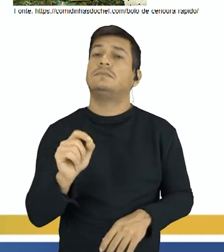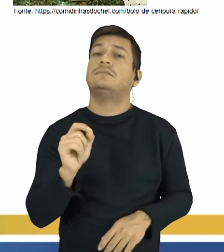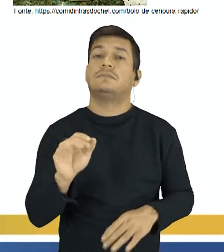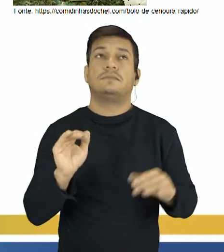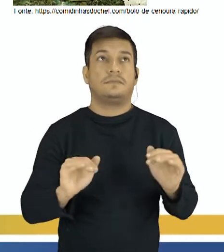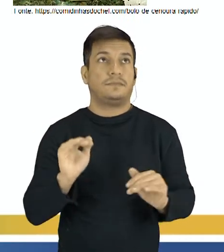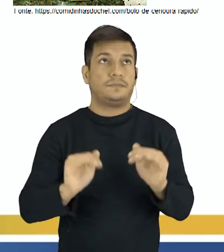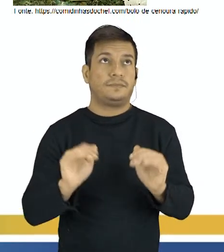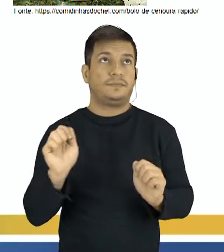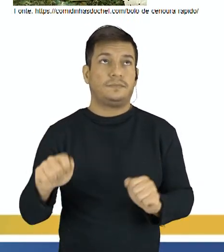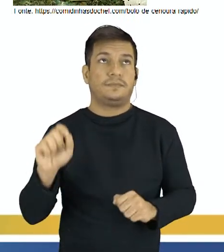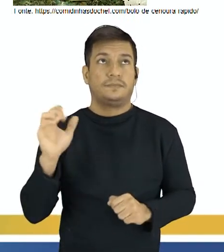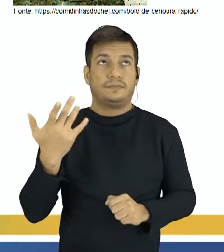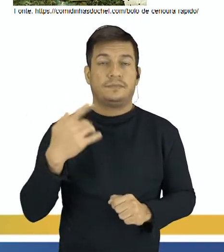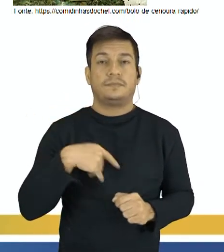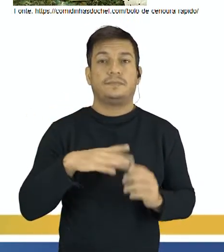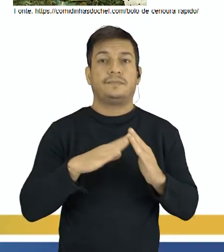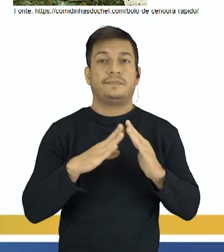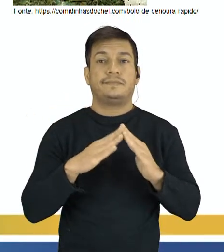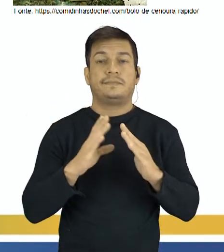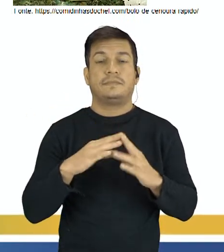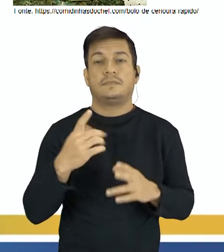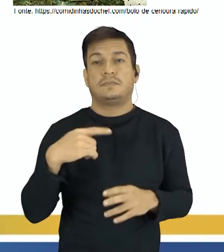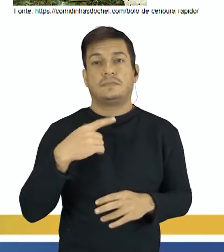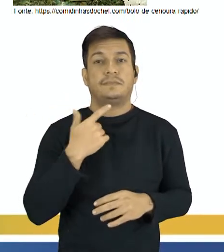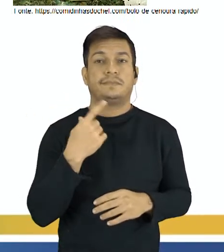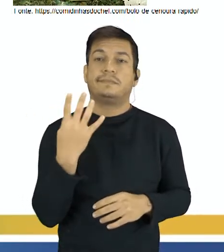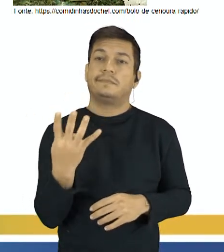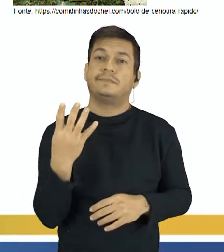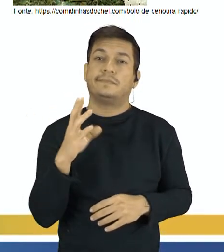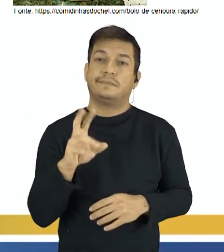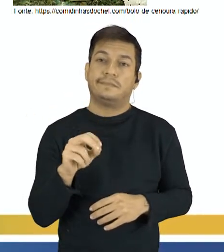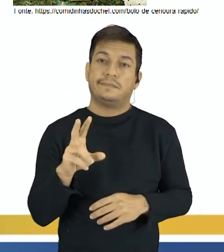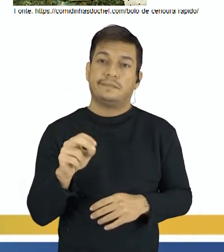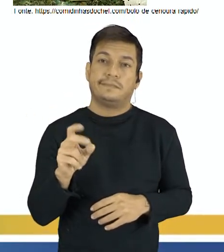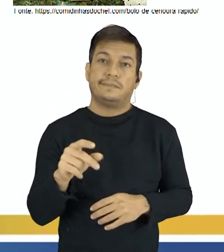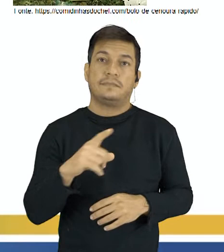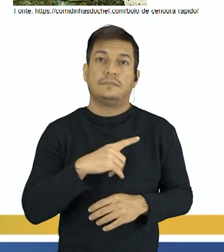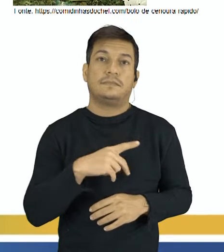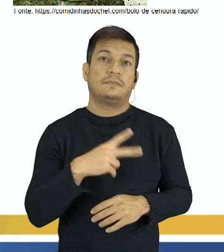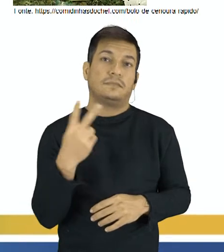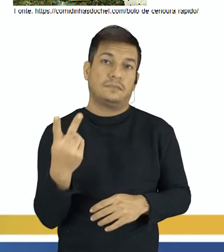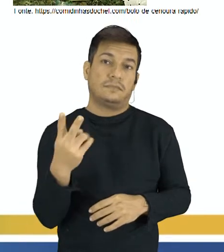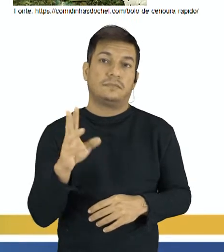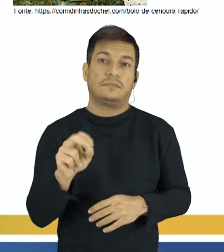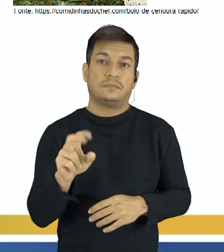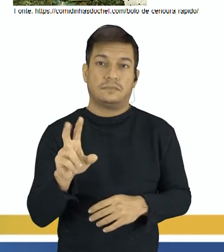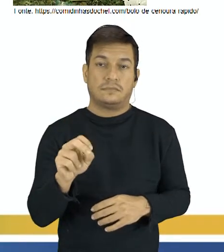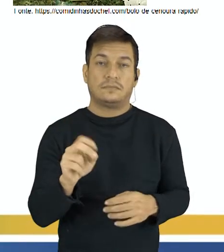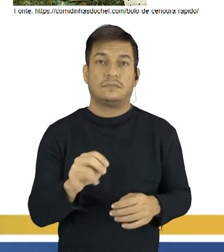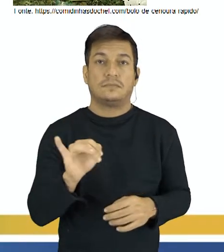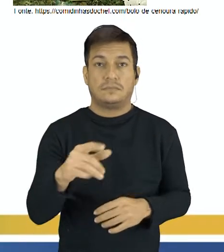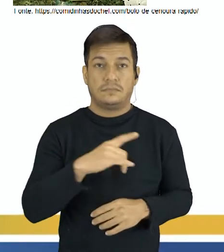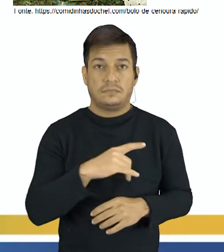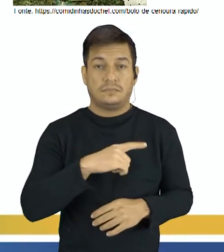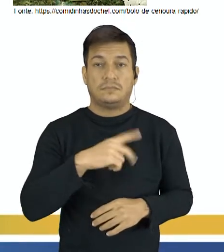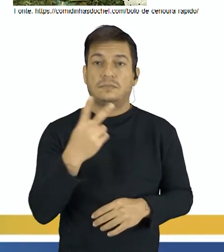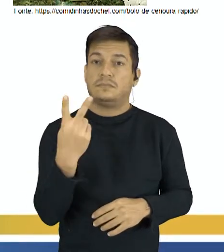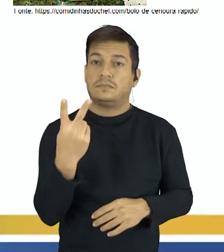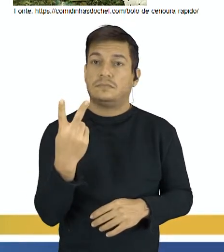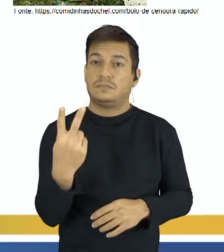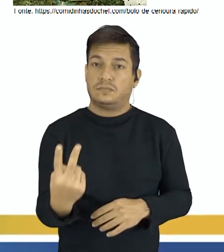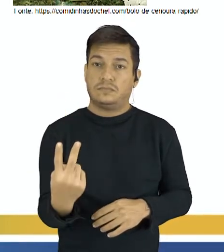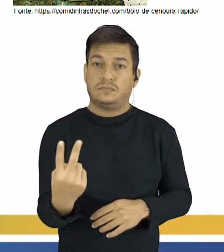Às vezes pode acontecer de você estar em casa e você não ter 4 ovos, você só ter 2 ovos. Se você tiver 2